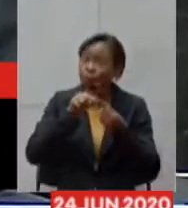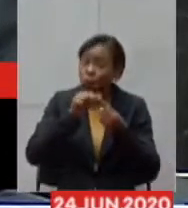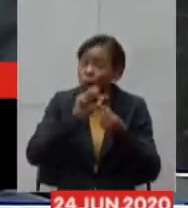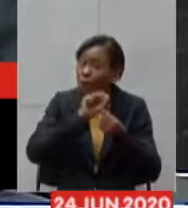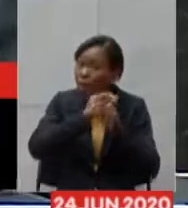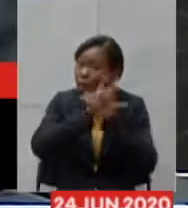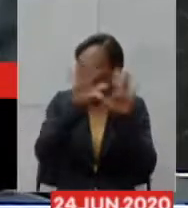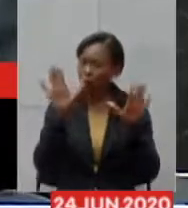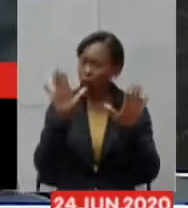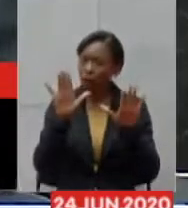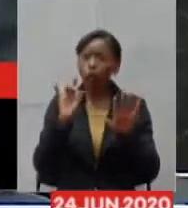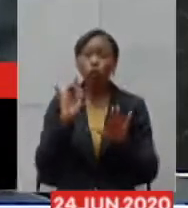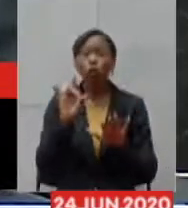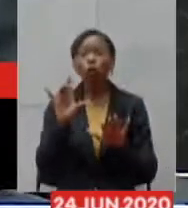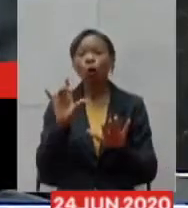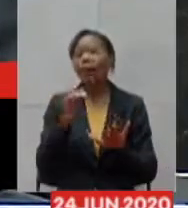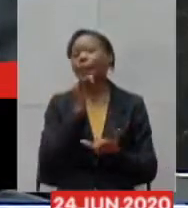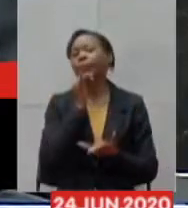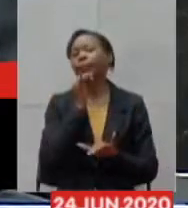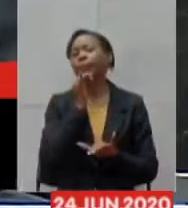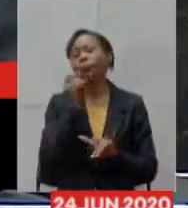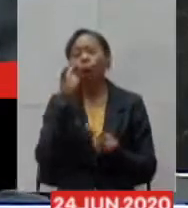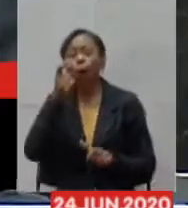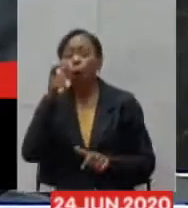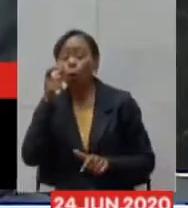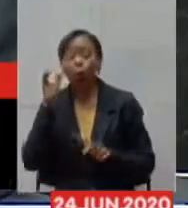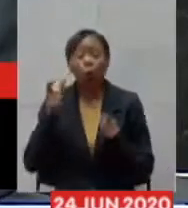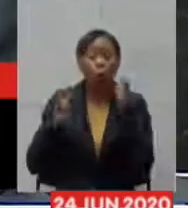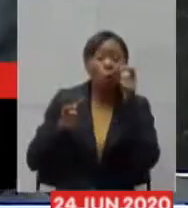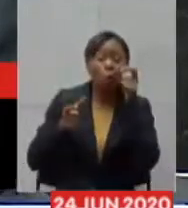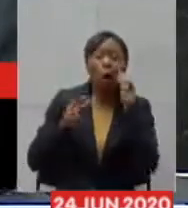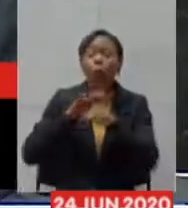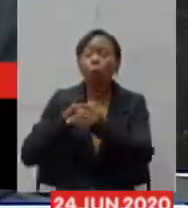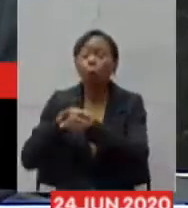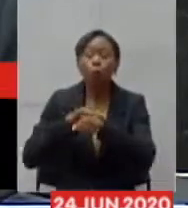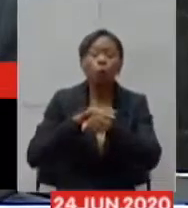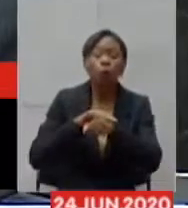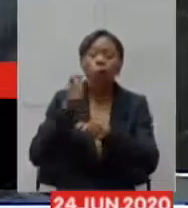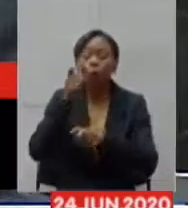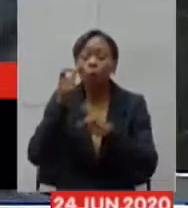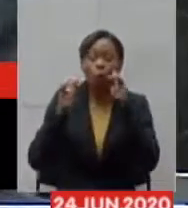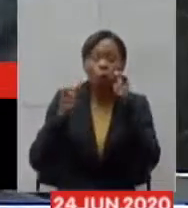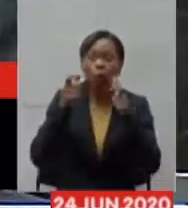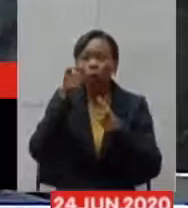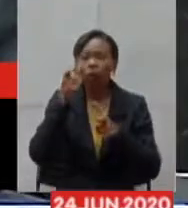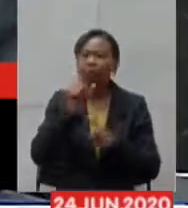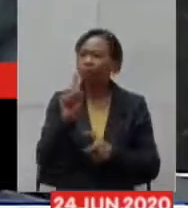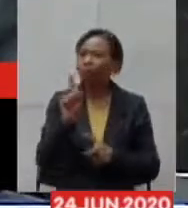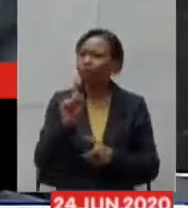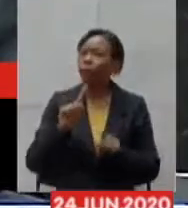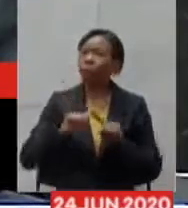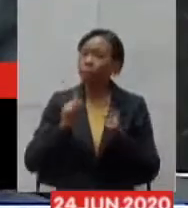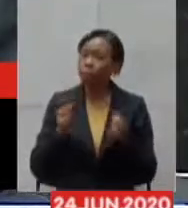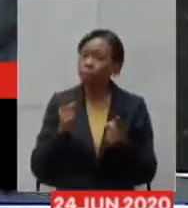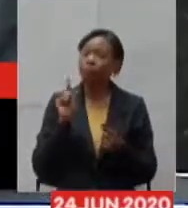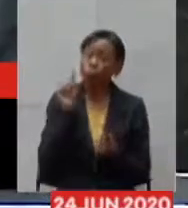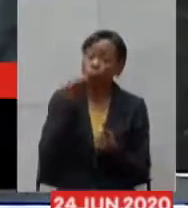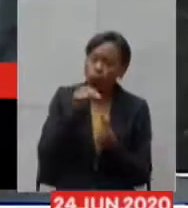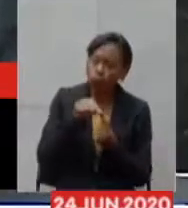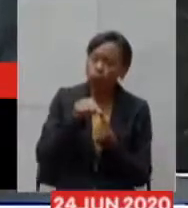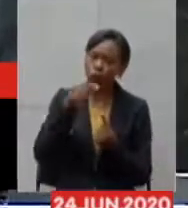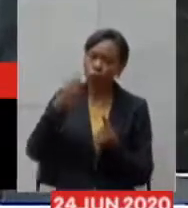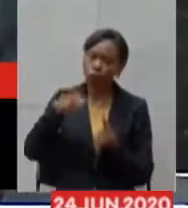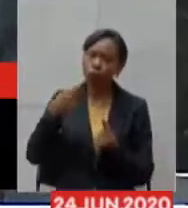para saber quem tem doença ou quem não tem doença a curiosidade para saber quem tem doença ou não isso de uma forma geral ela